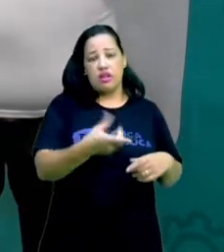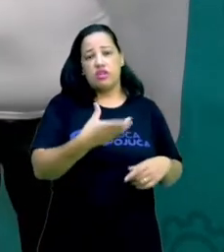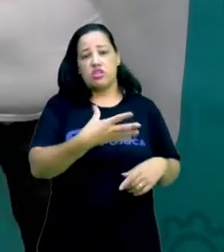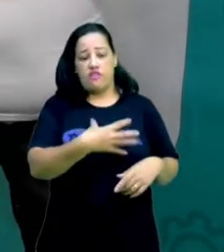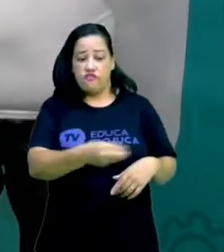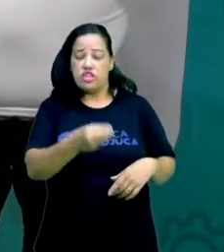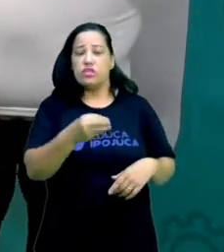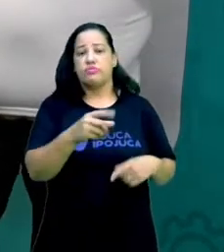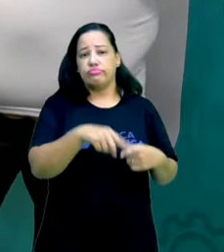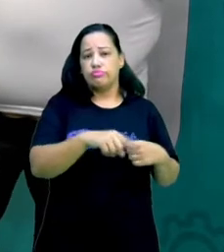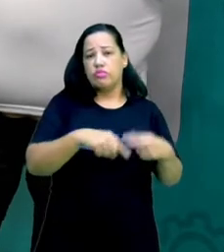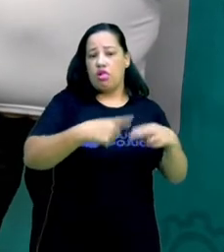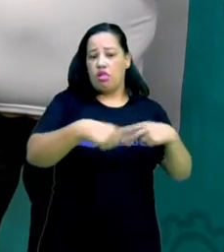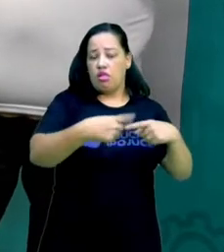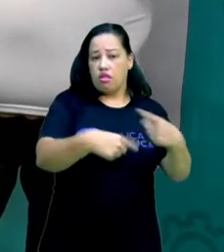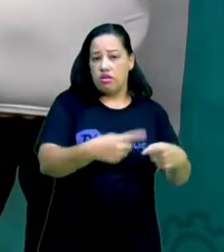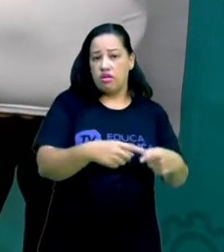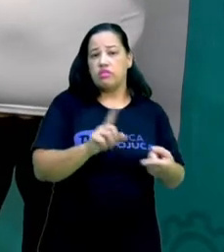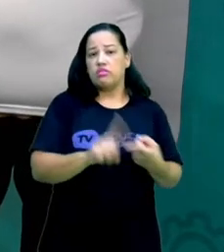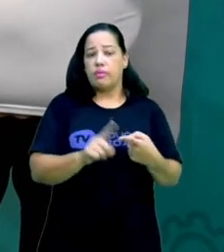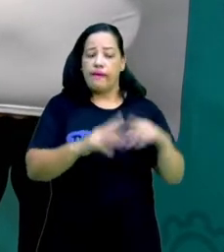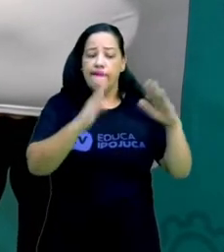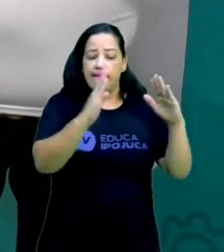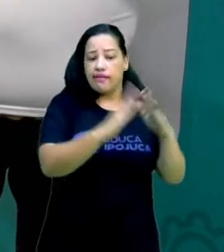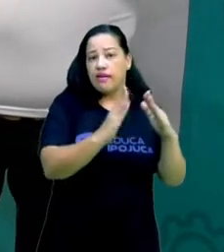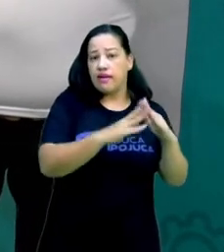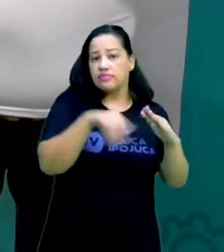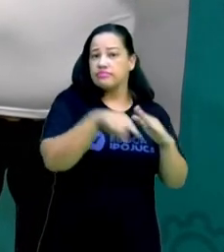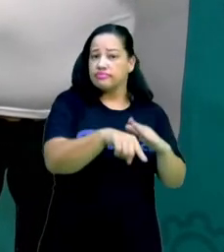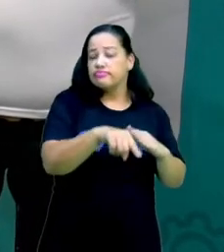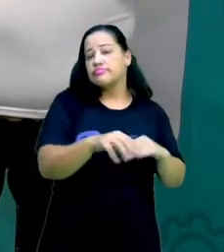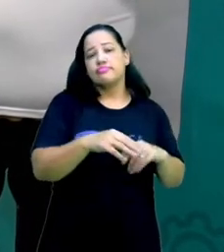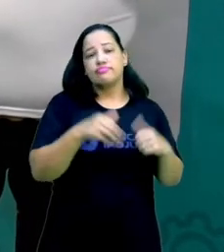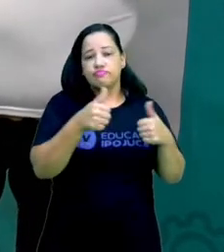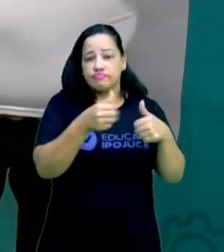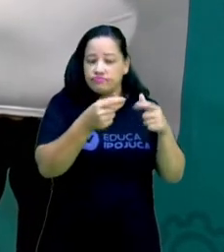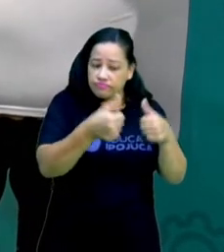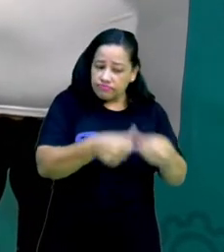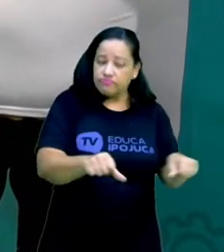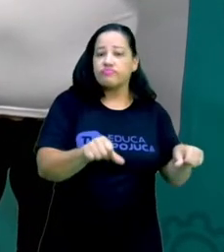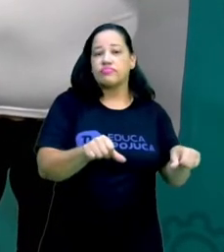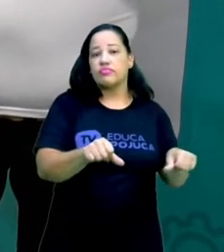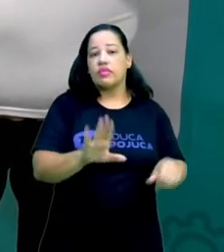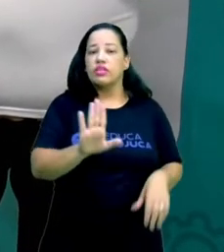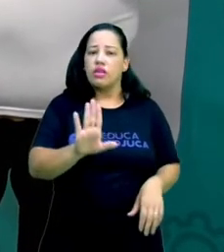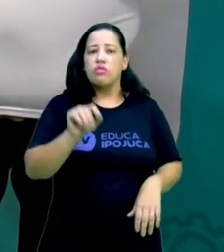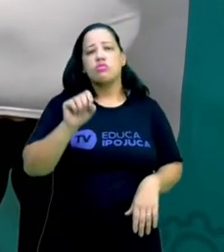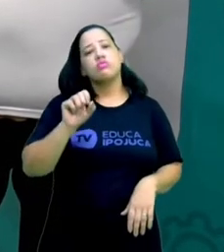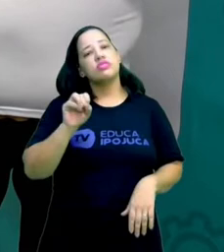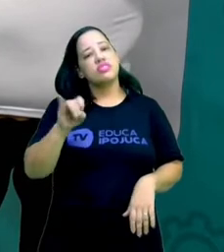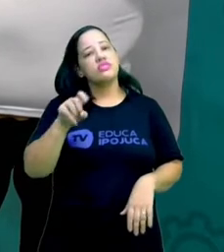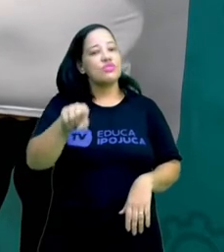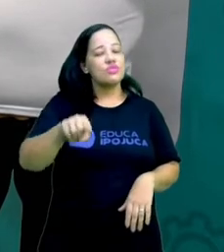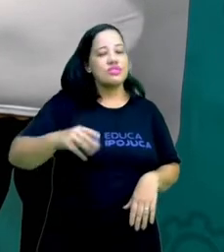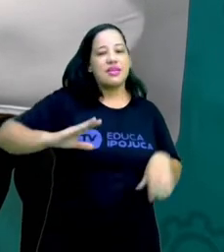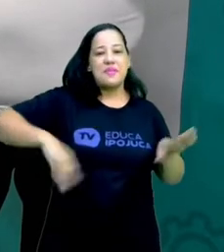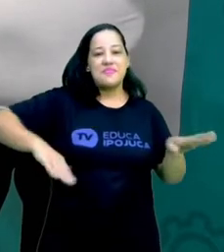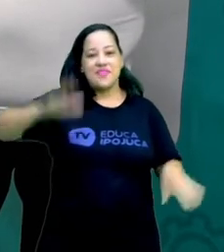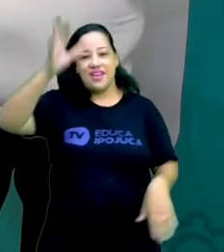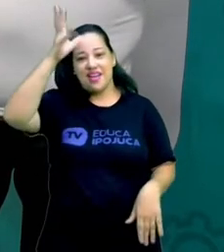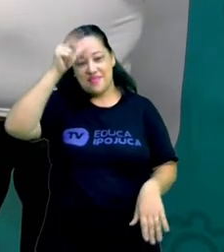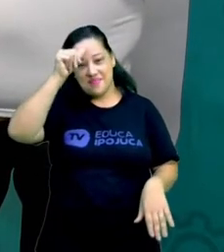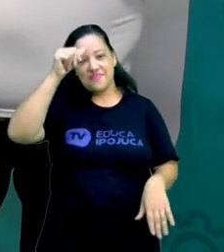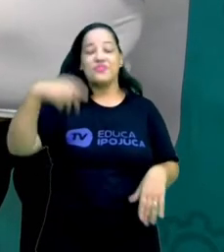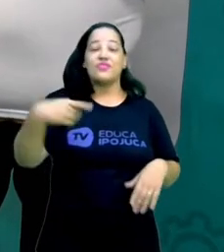habitat, ou seja, eles moram ali. Então, quando a próxima vez que você for para a Porto de Galinha, lembre-se,